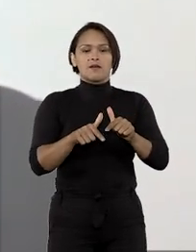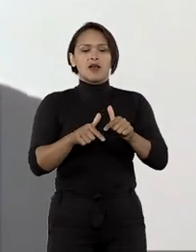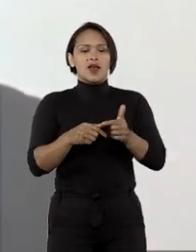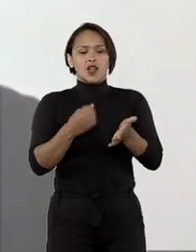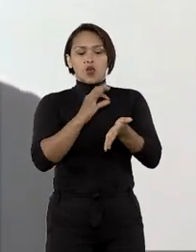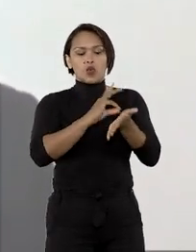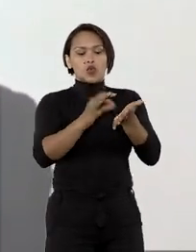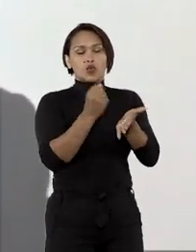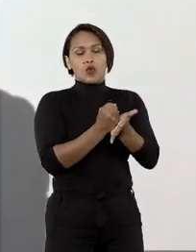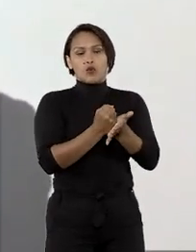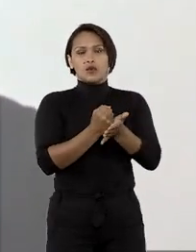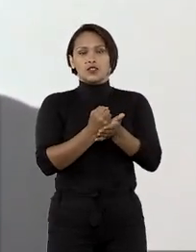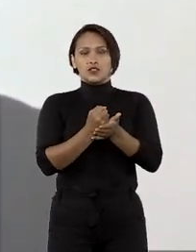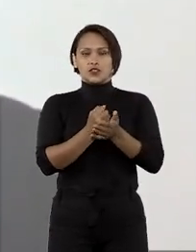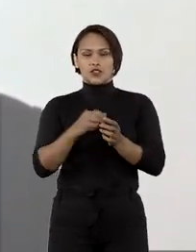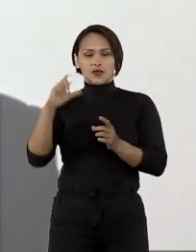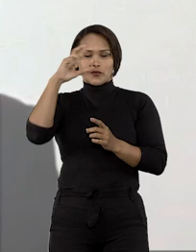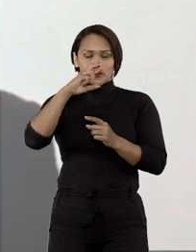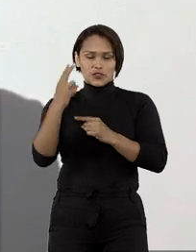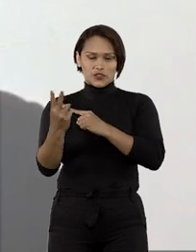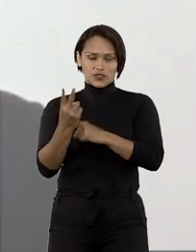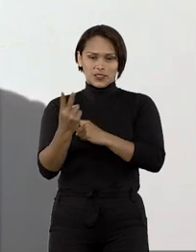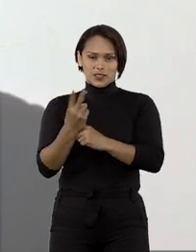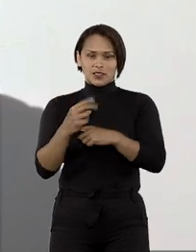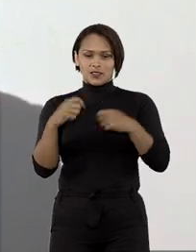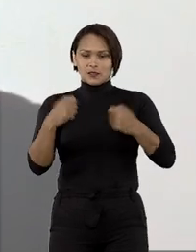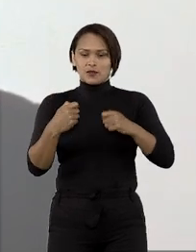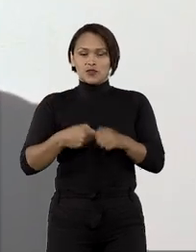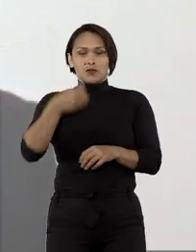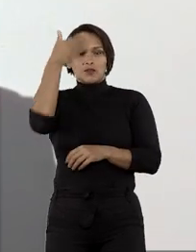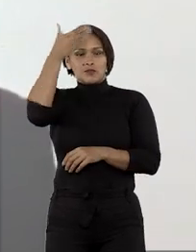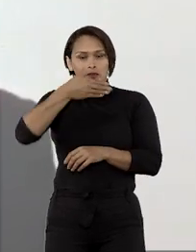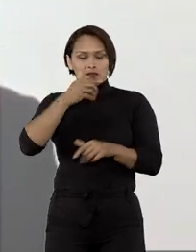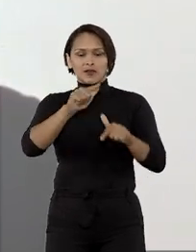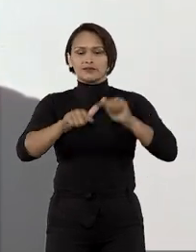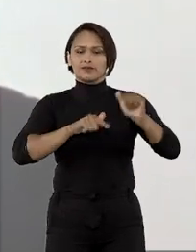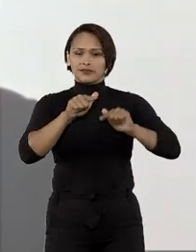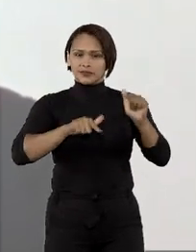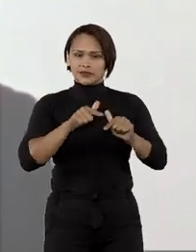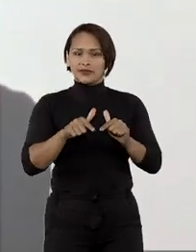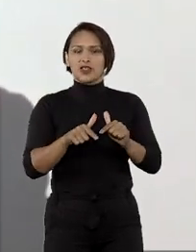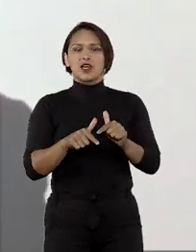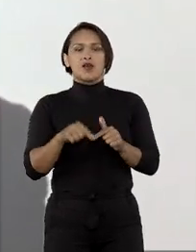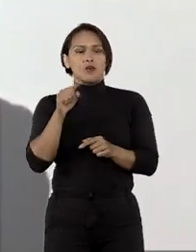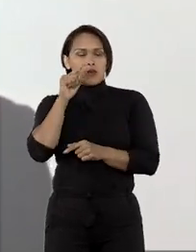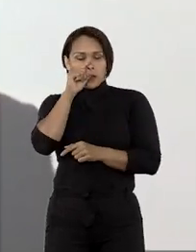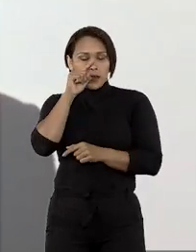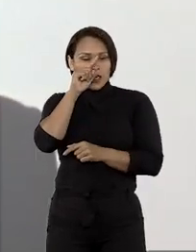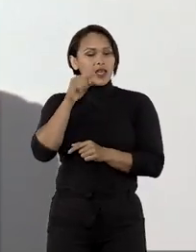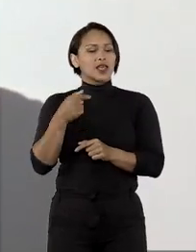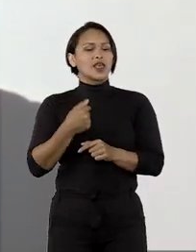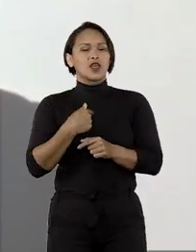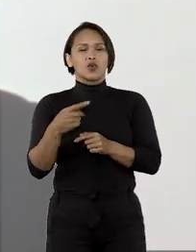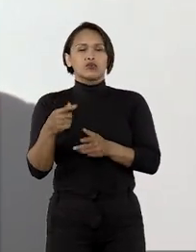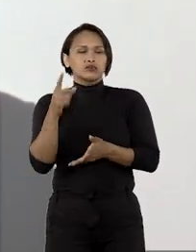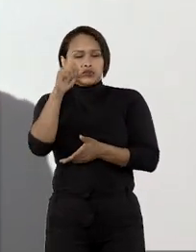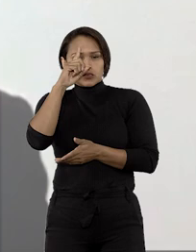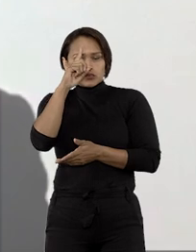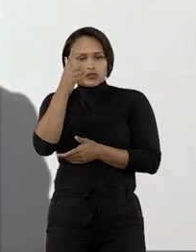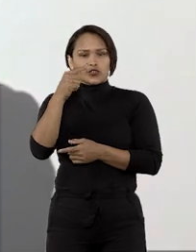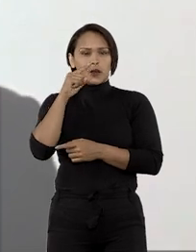a categorização como vigilante. Eu tenho que provar que eu estava exercendo uma atividade periculosa, submetida a uma